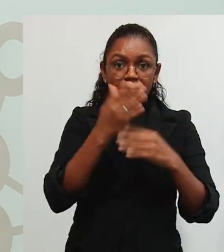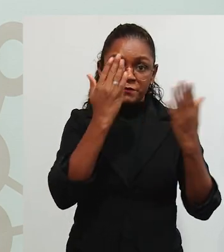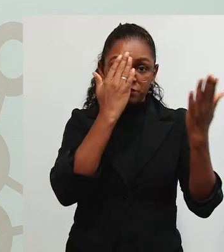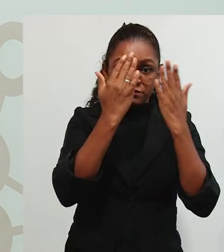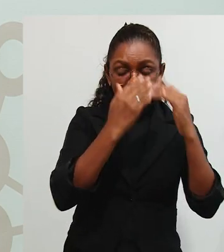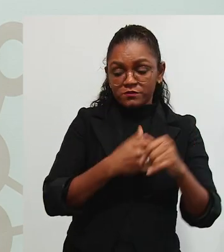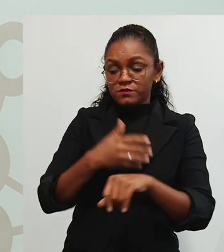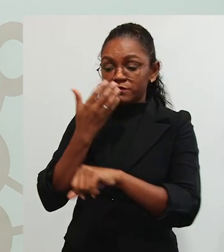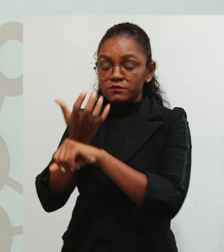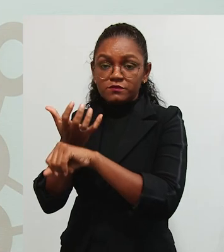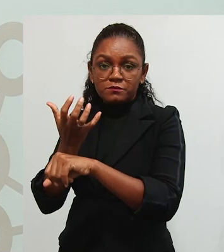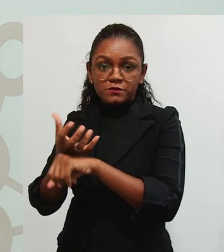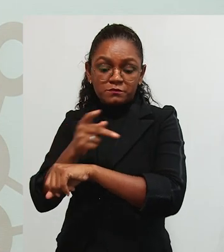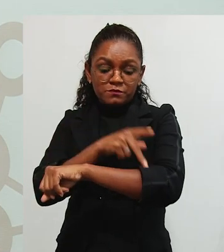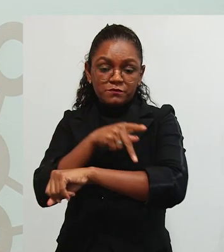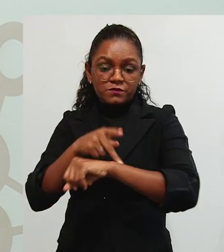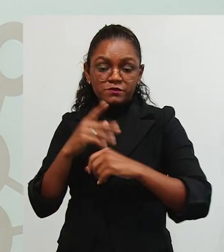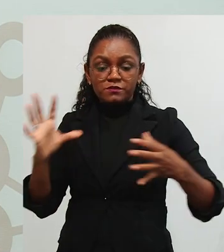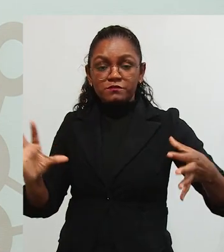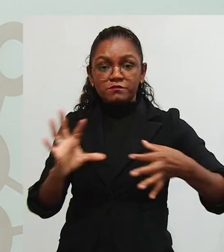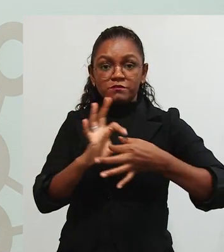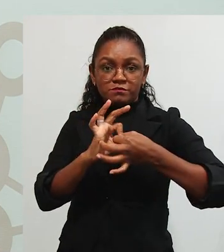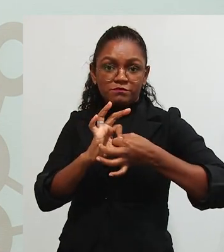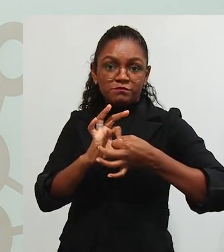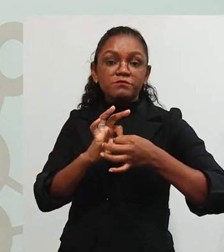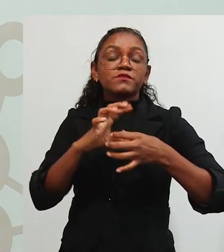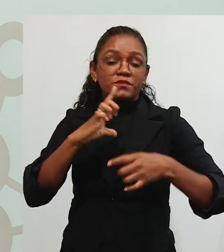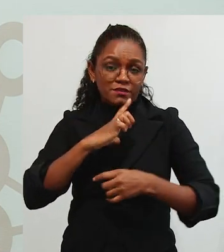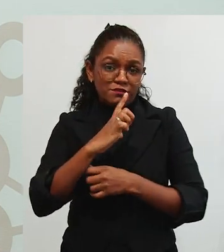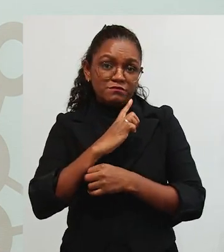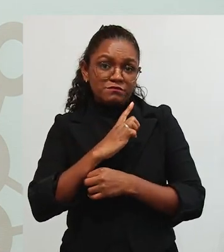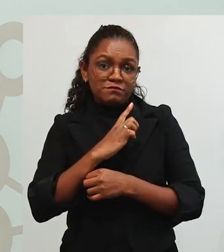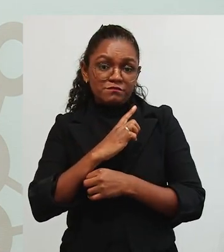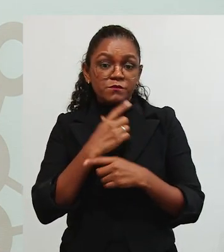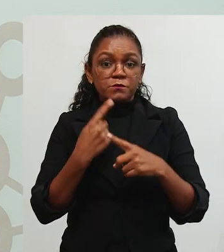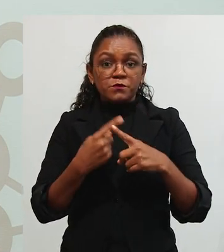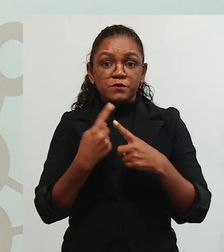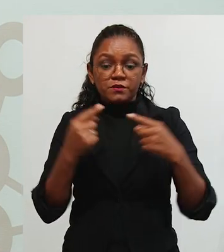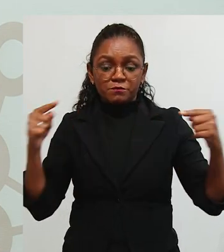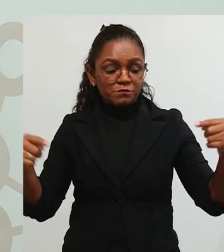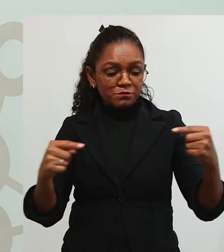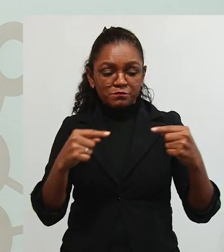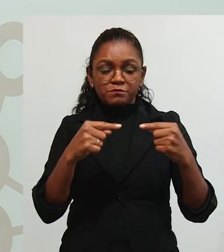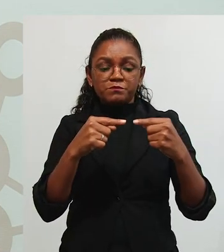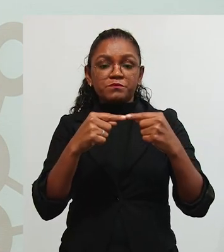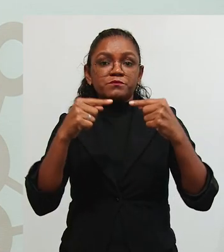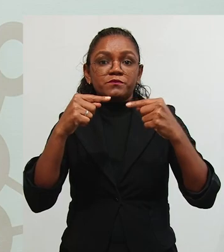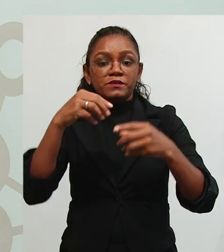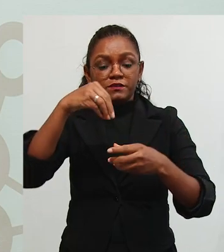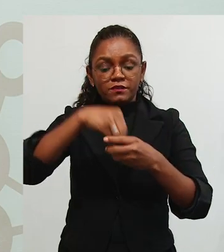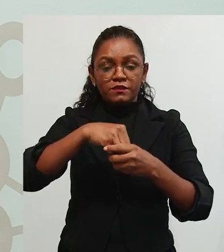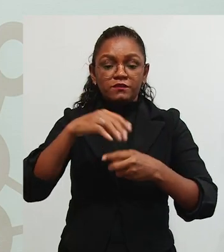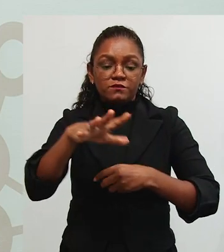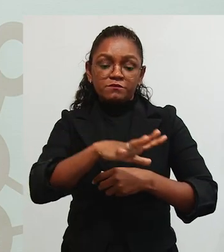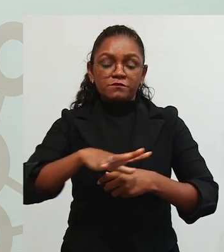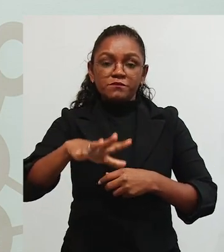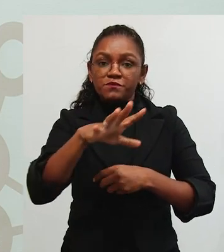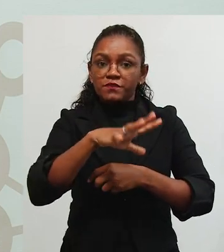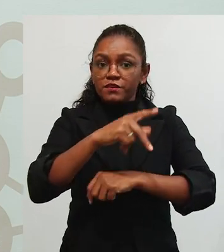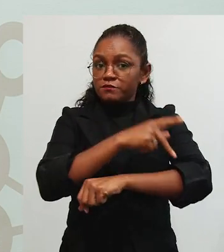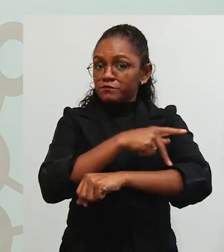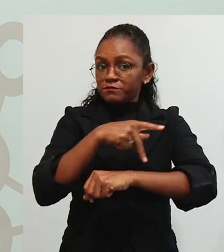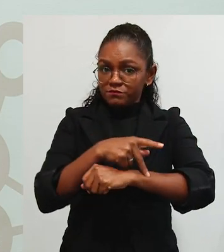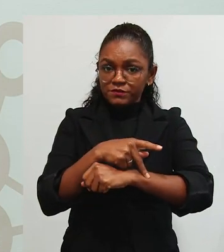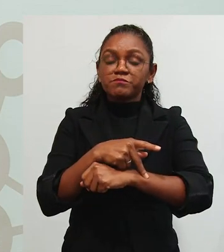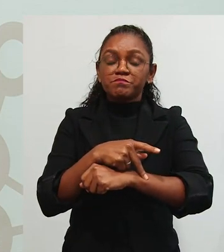a área da professora Rosângela. Então, esse encontro, ele acontece para que possamos atuar melhor